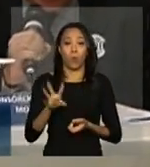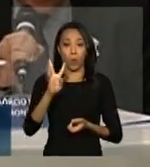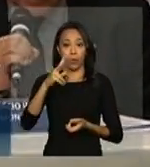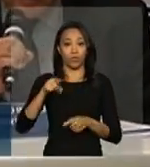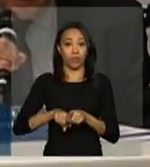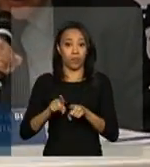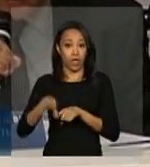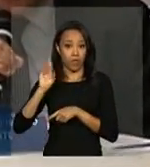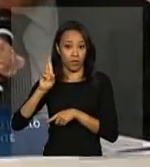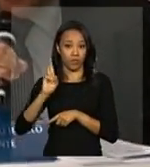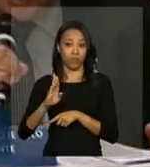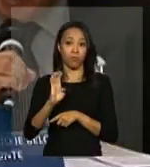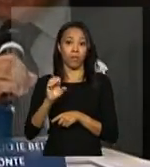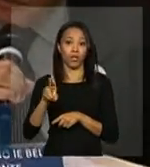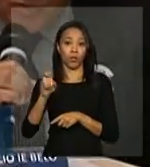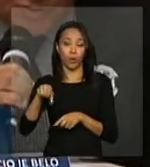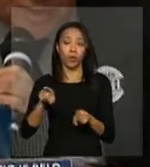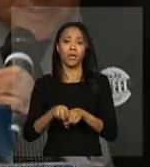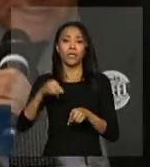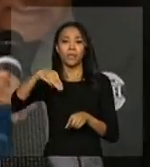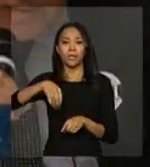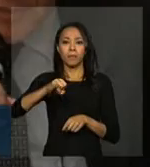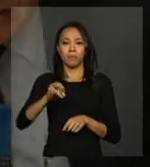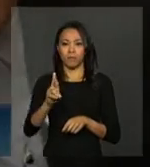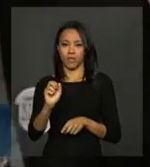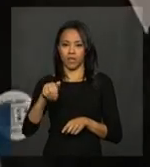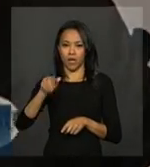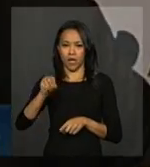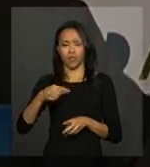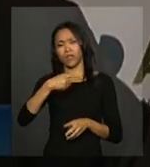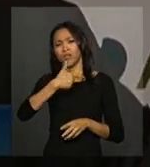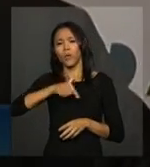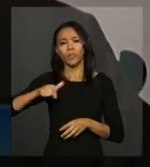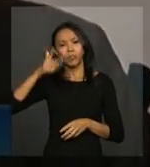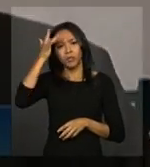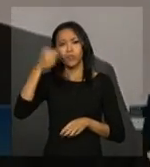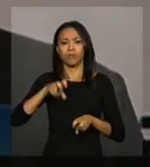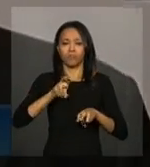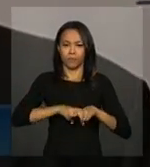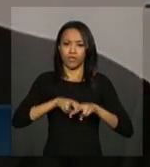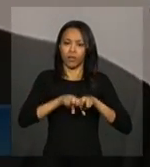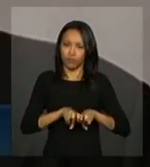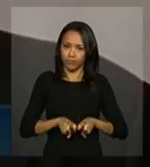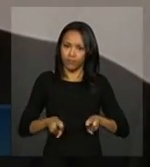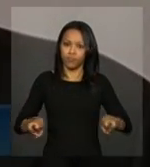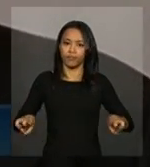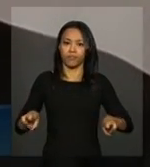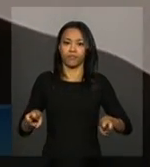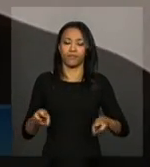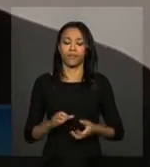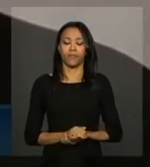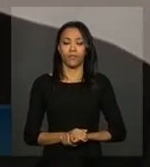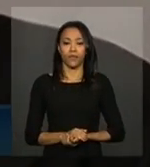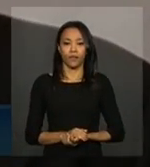representante do Ministério, Bertoli, o Miranda e todos os demais aqui presentes e participantes da mesa. Queria dizer